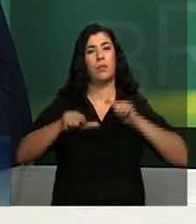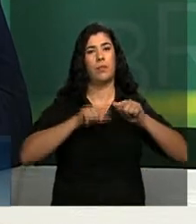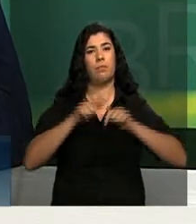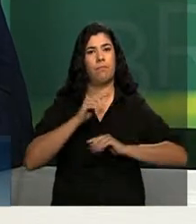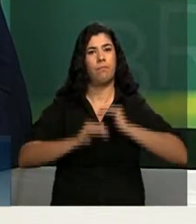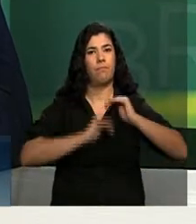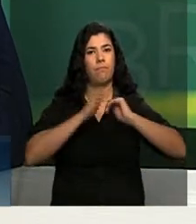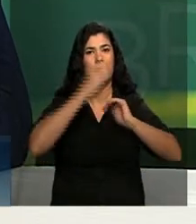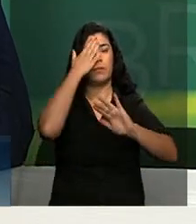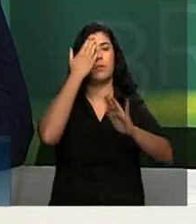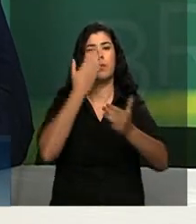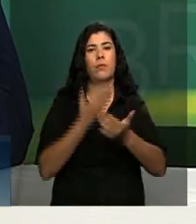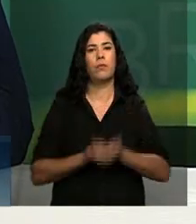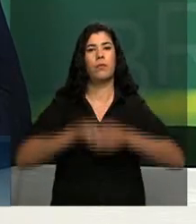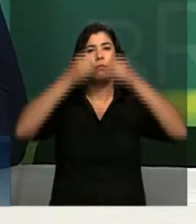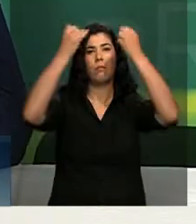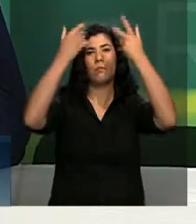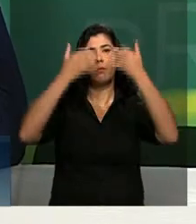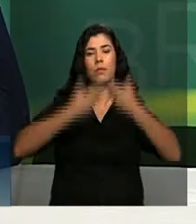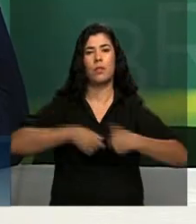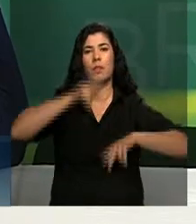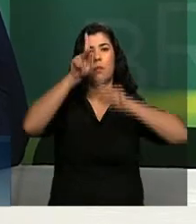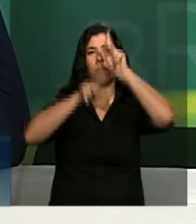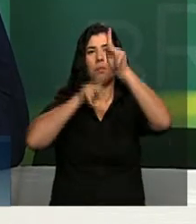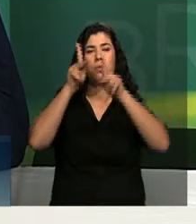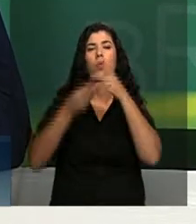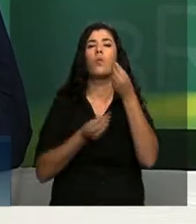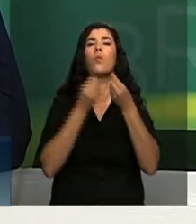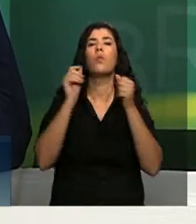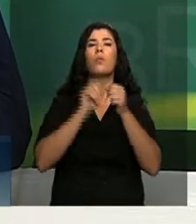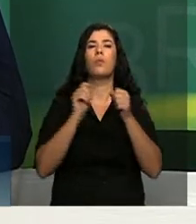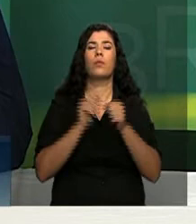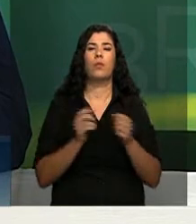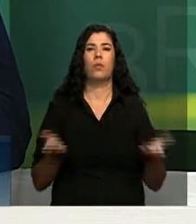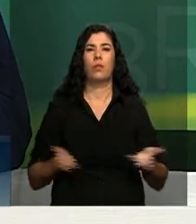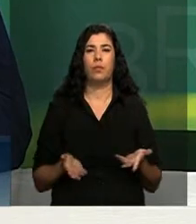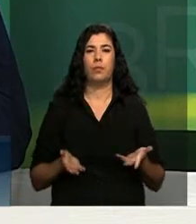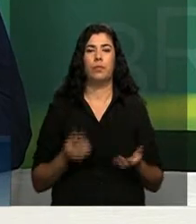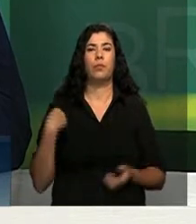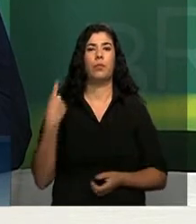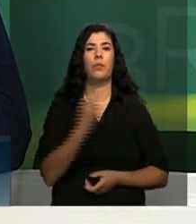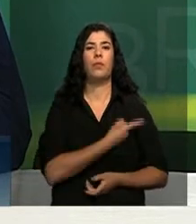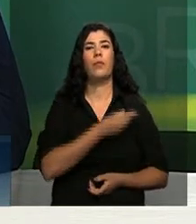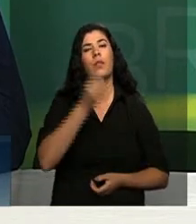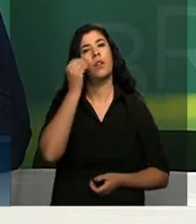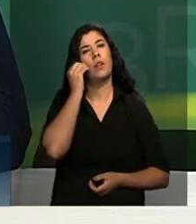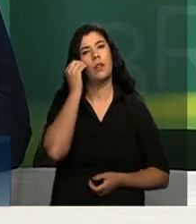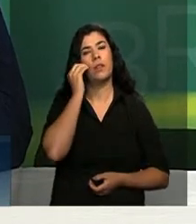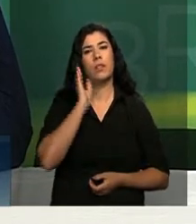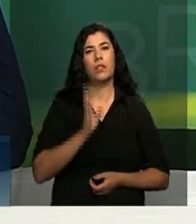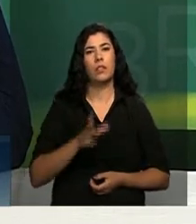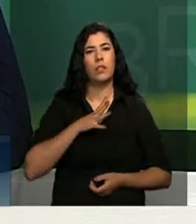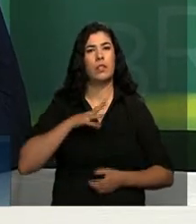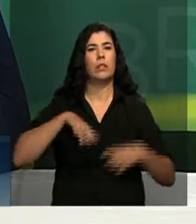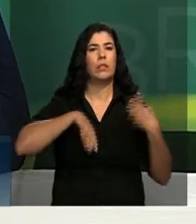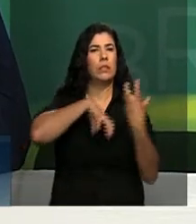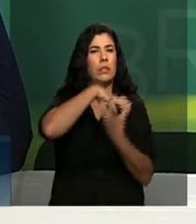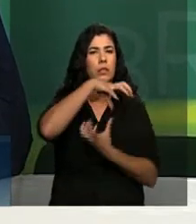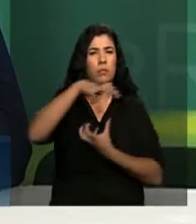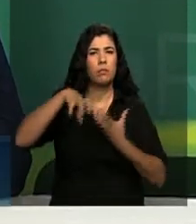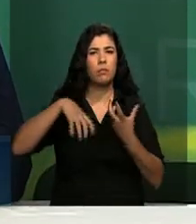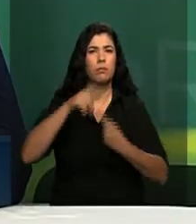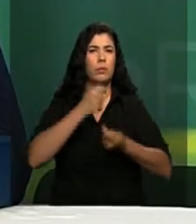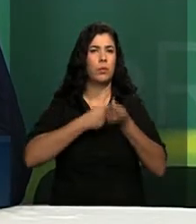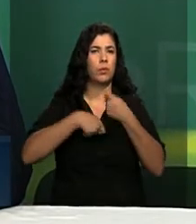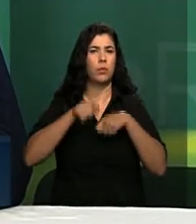e dizer ao povo brasileiro aquilo que será feito. Nós estamos vivendo um momento de turbulência, nós estamos vivendo